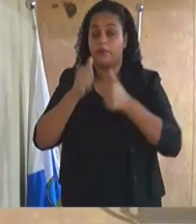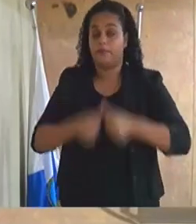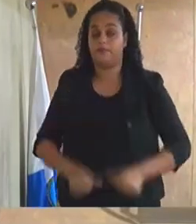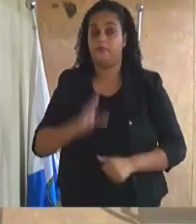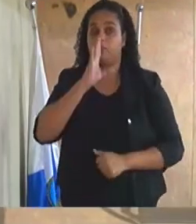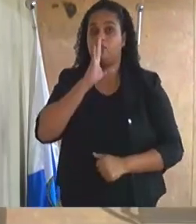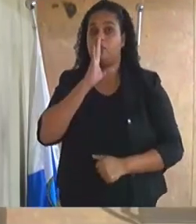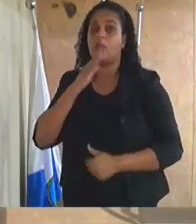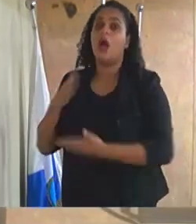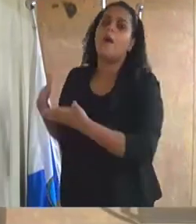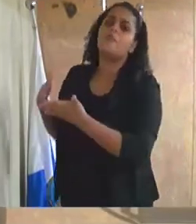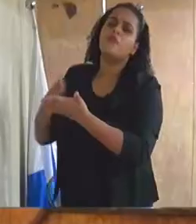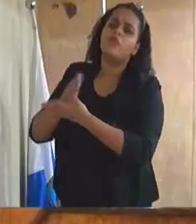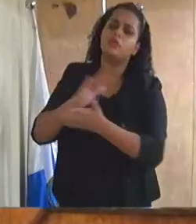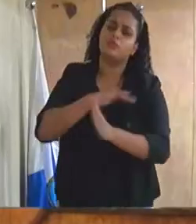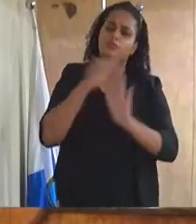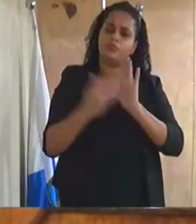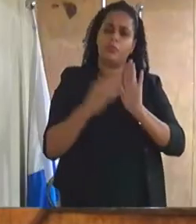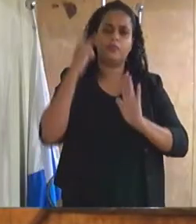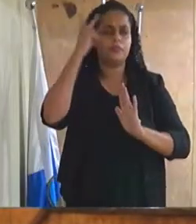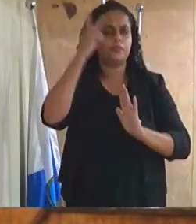aprovado por unanimidade